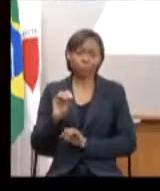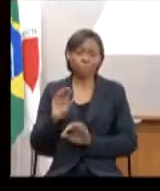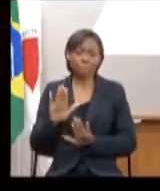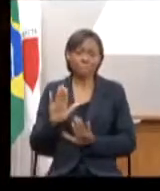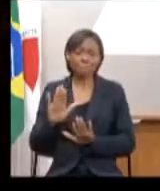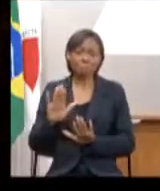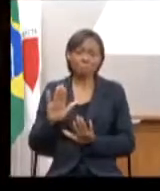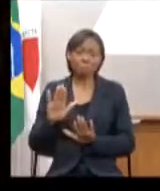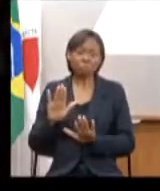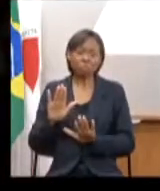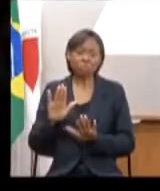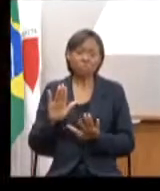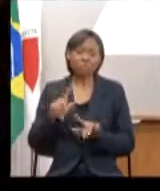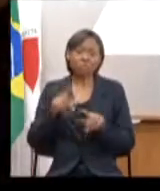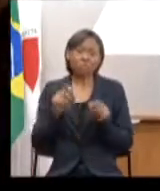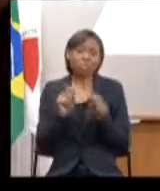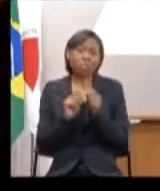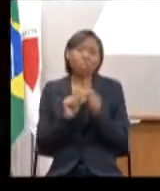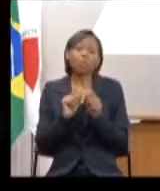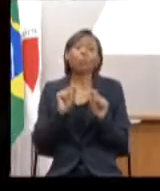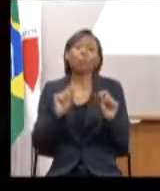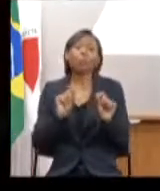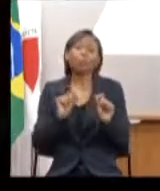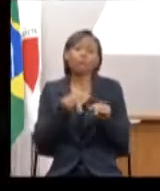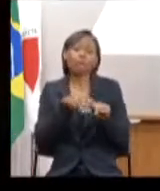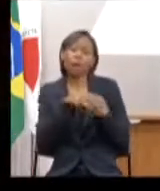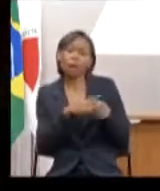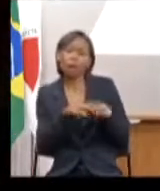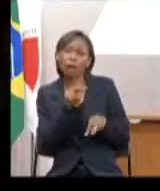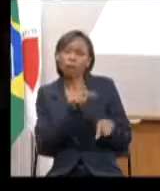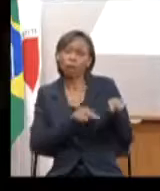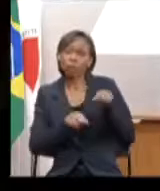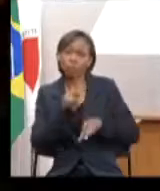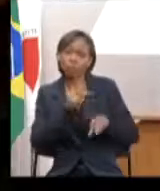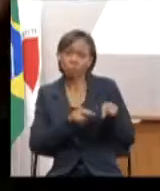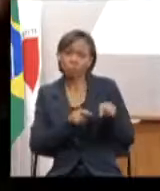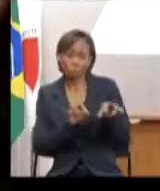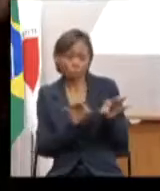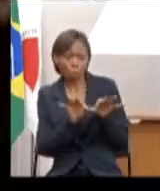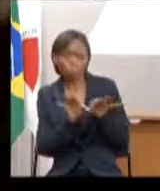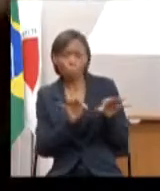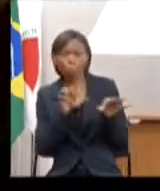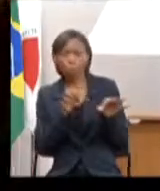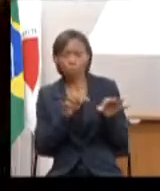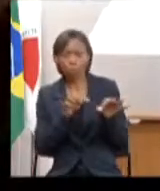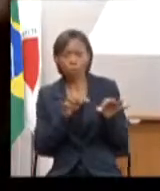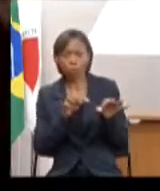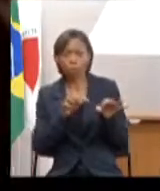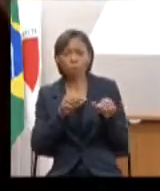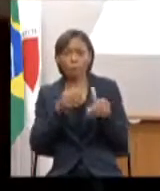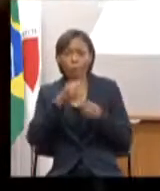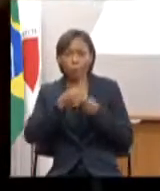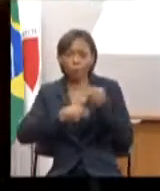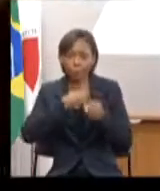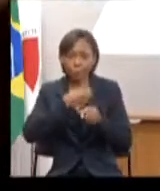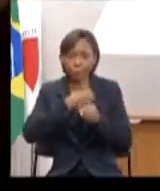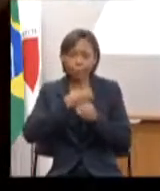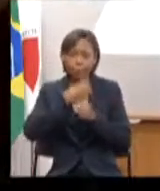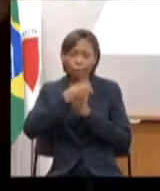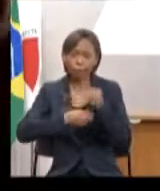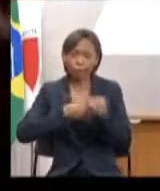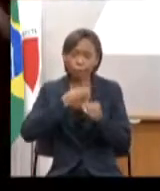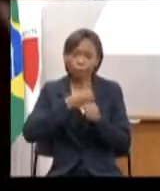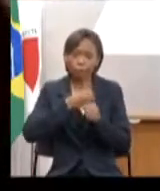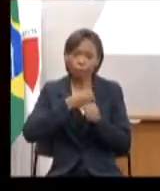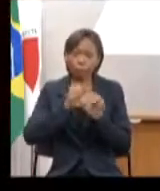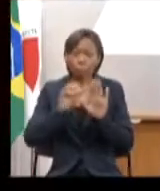que é a revisão de um plano de longo prazo, que é o plano plurianual. Isso aí é uma coisa que contaminou o